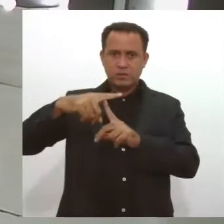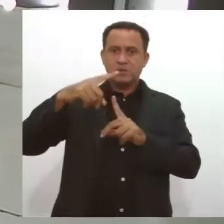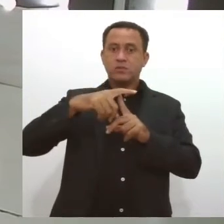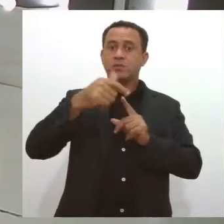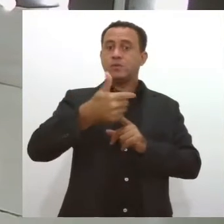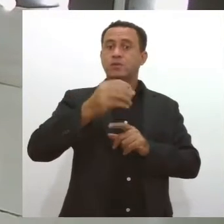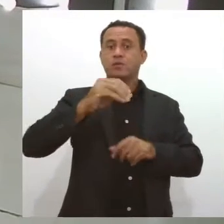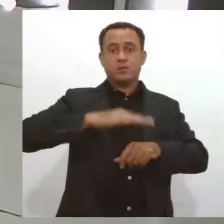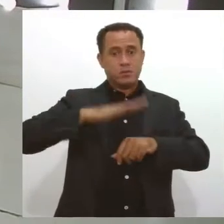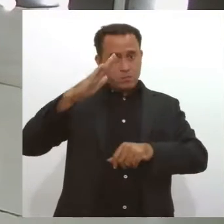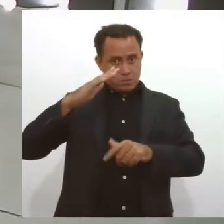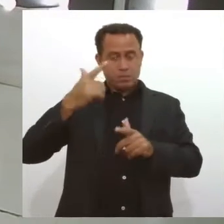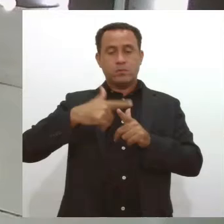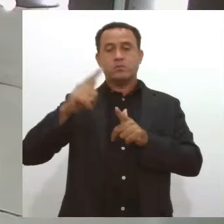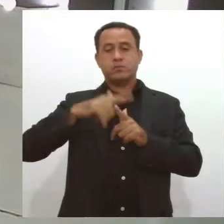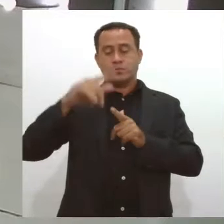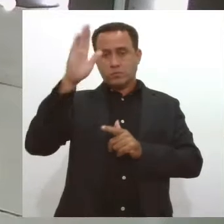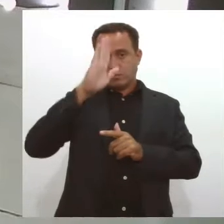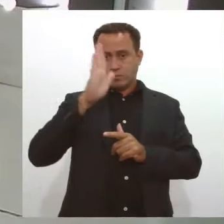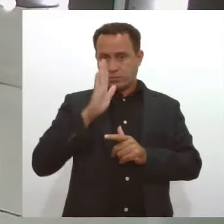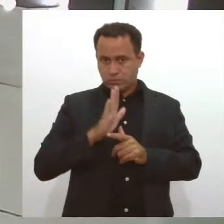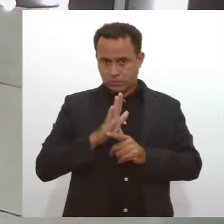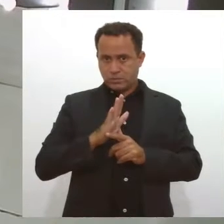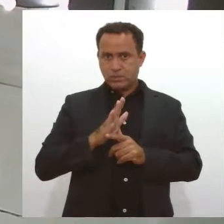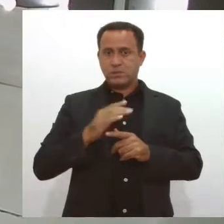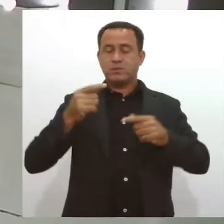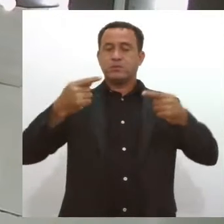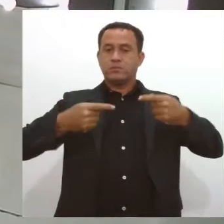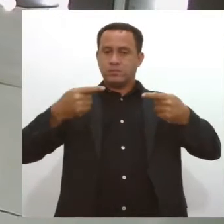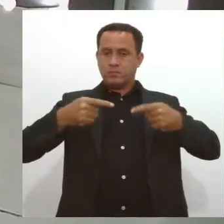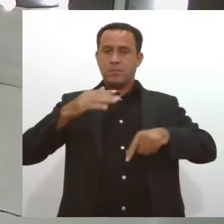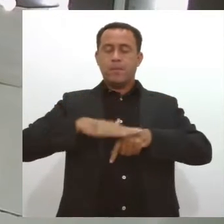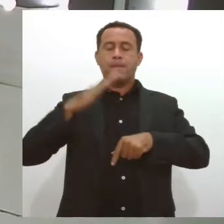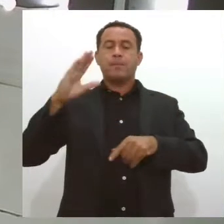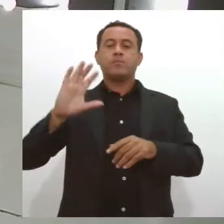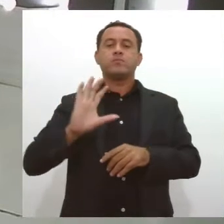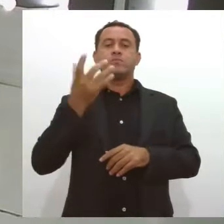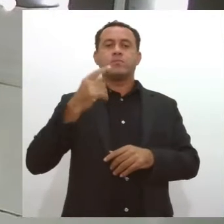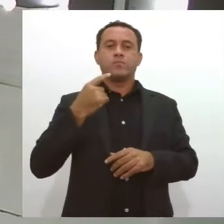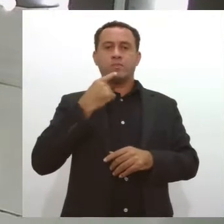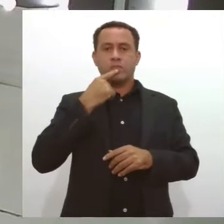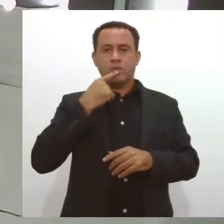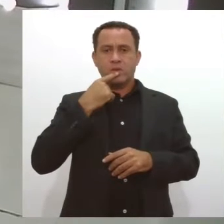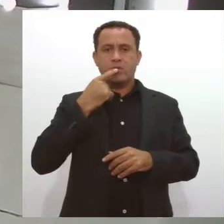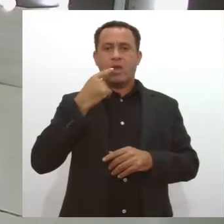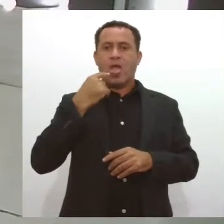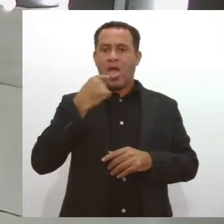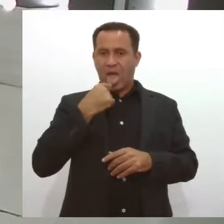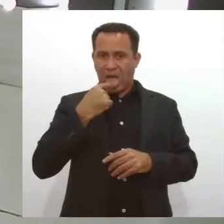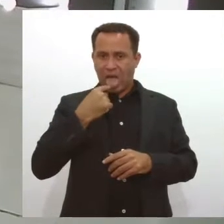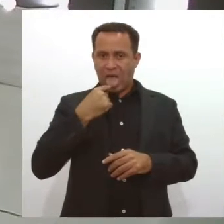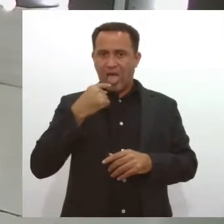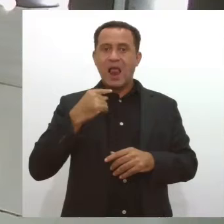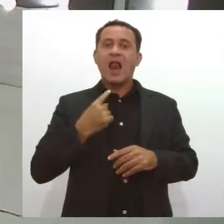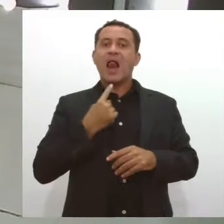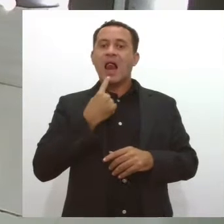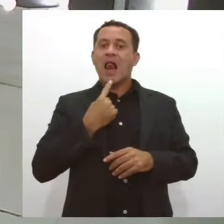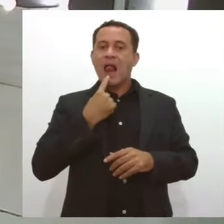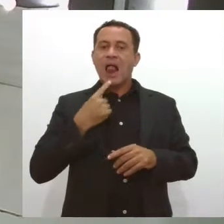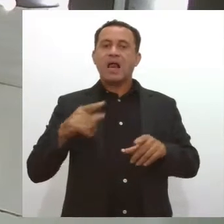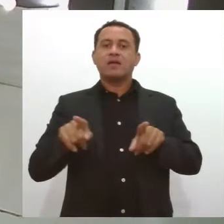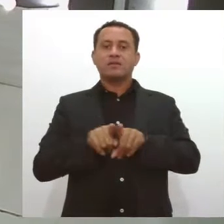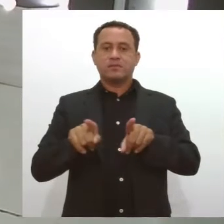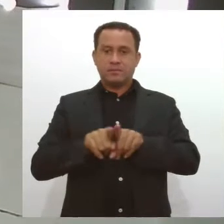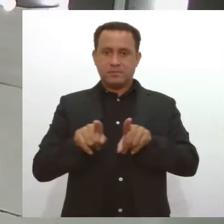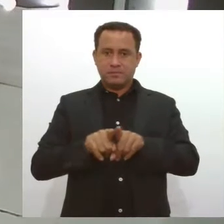10 de maior incidência no Brasil. Ocorre com mais frequência no lábio inferior, na língua e embaixo da língua, mas pode se